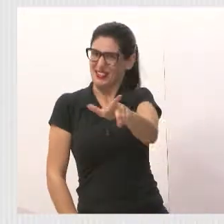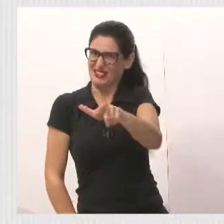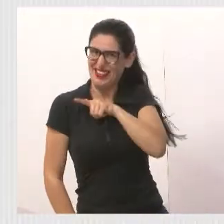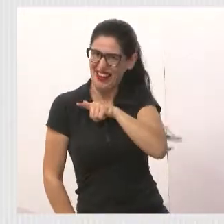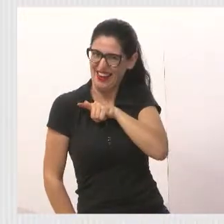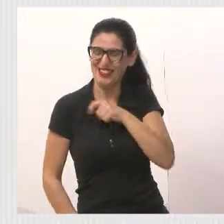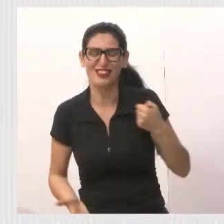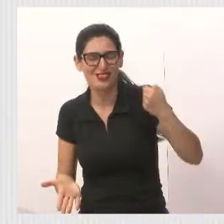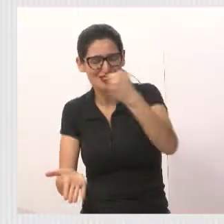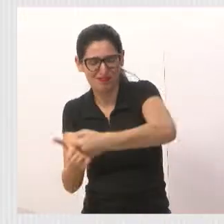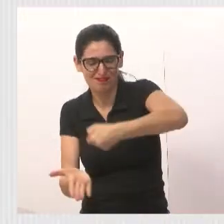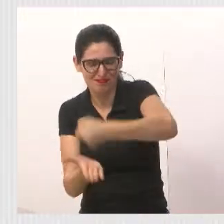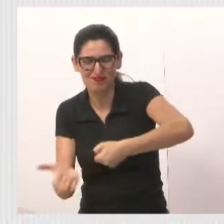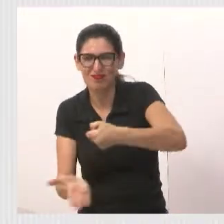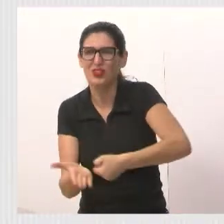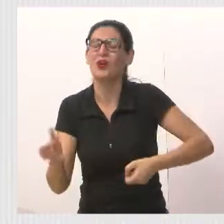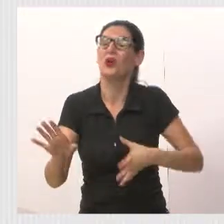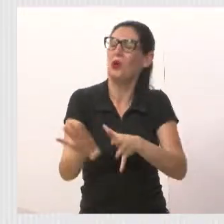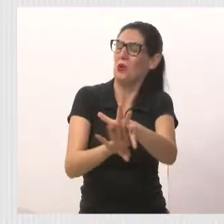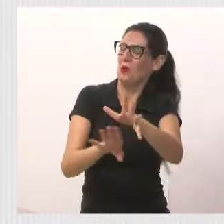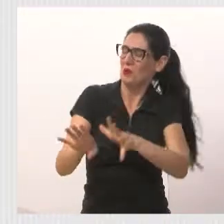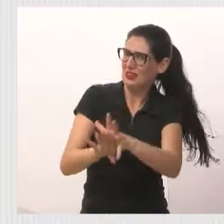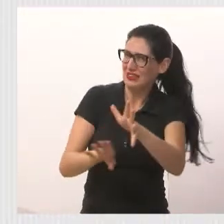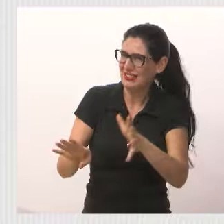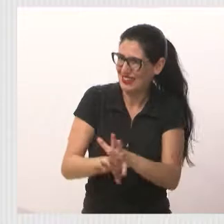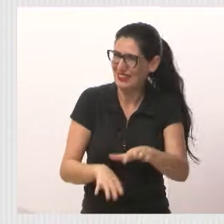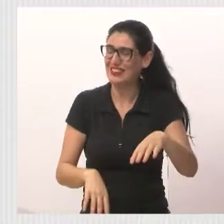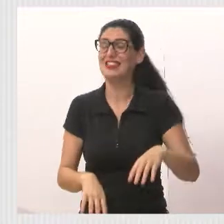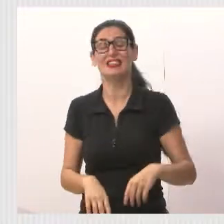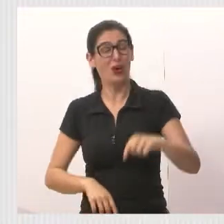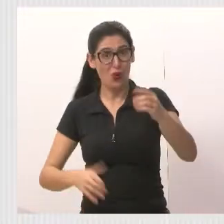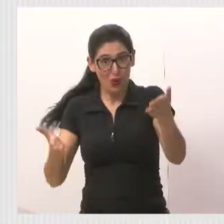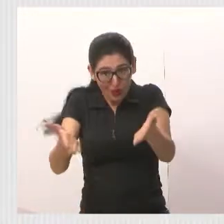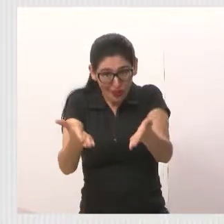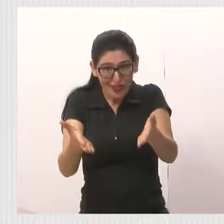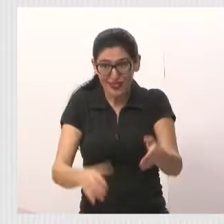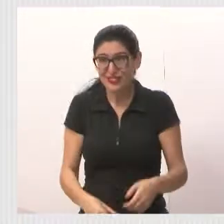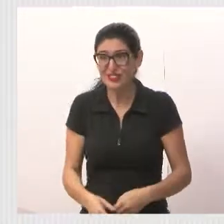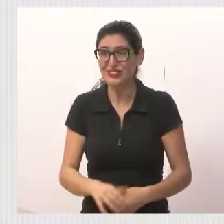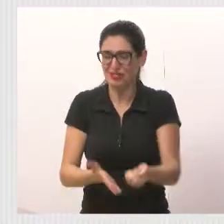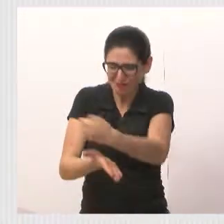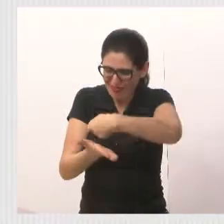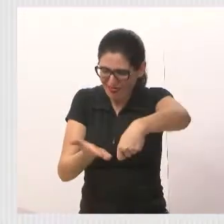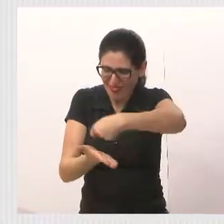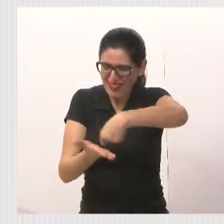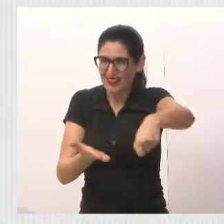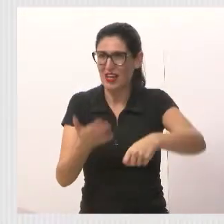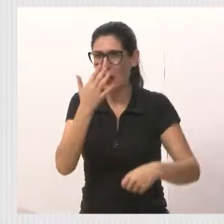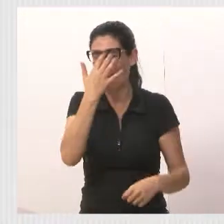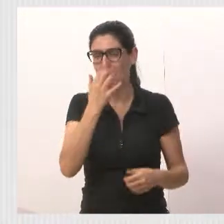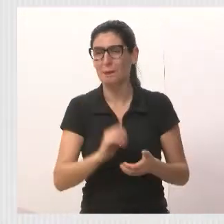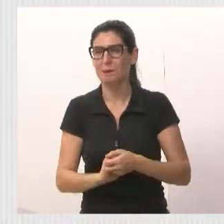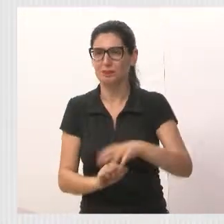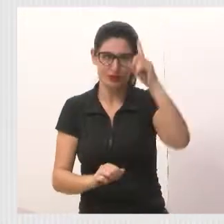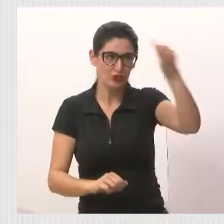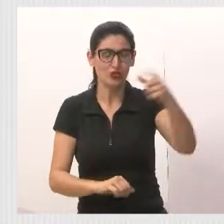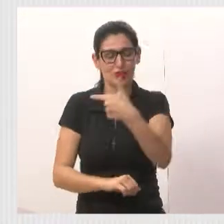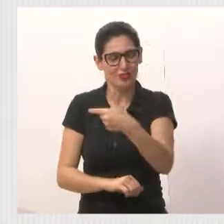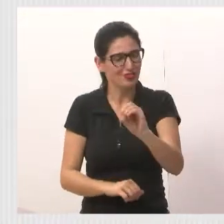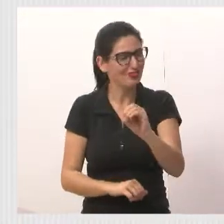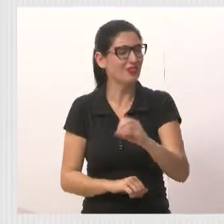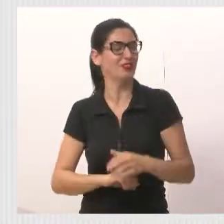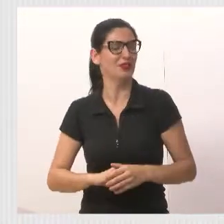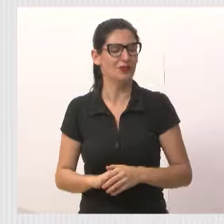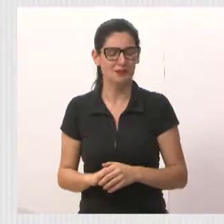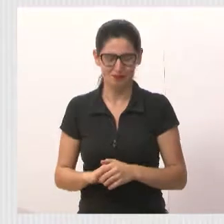do Conselho Municipal foi colocada hoje aqui. E eles vão estar fazendo, no dia 20, um cine